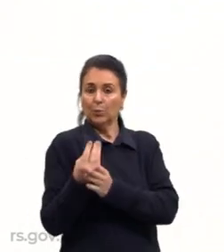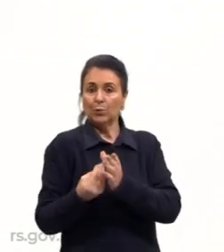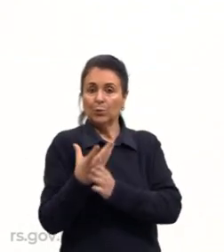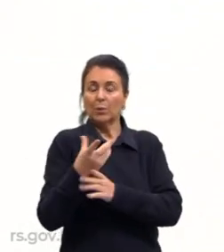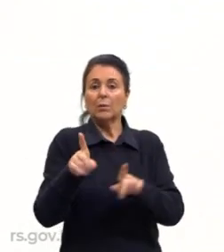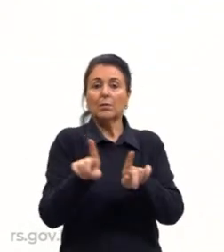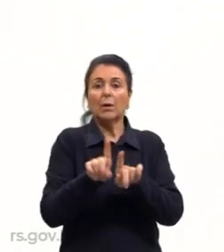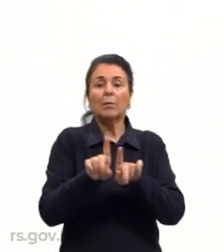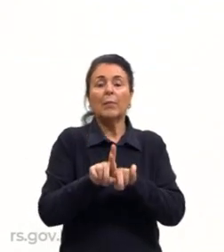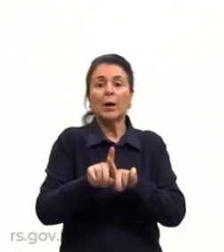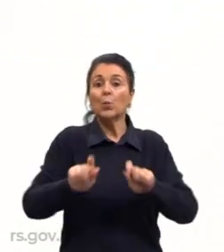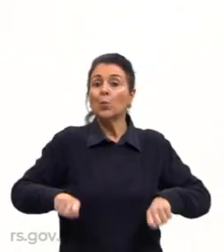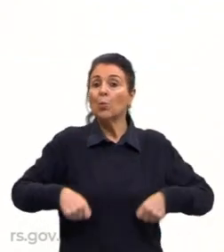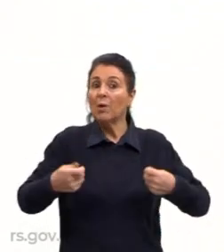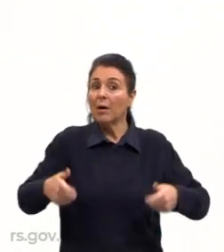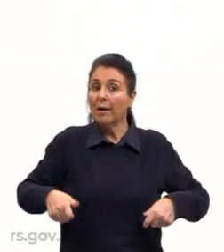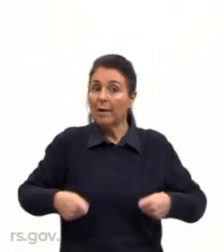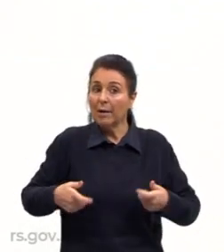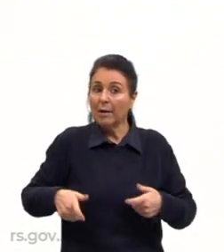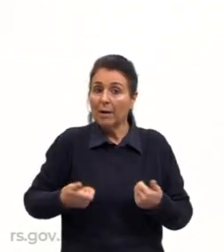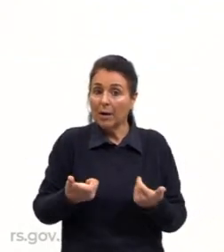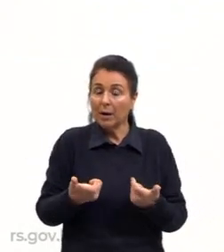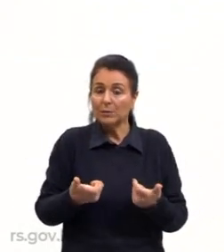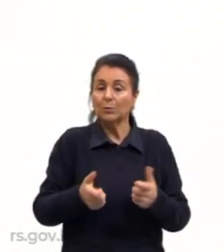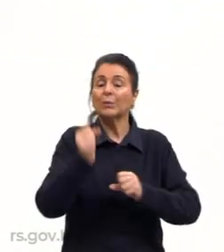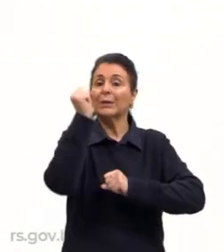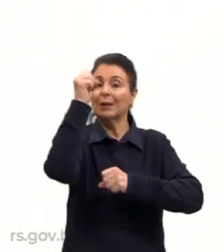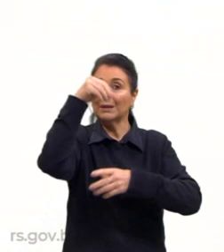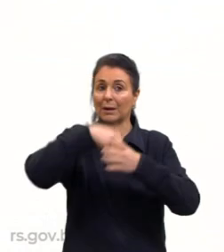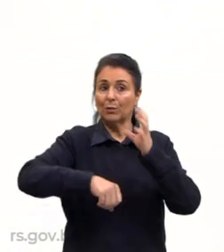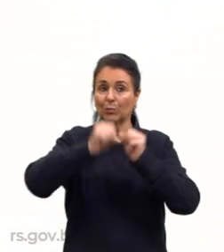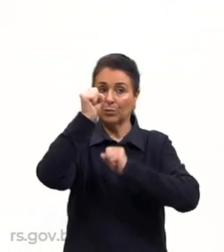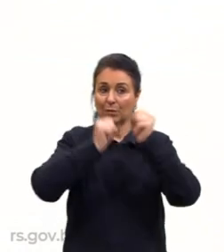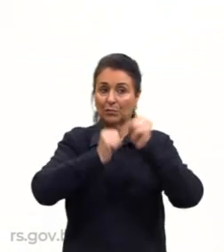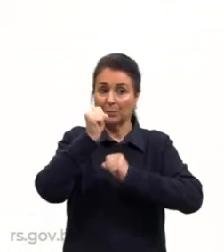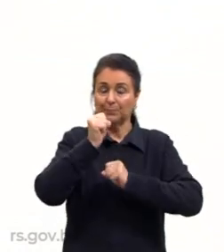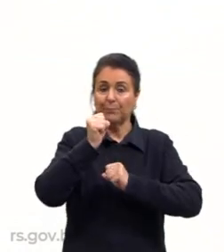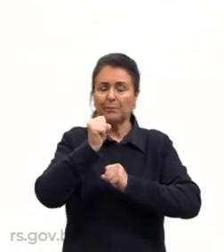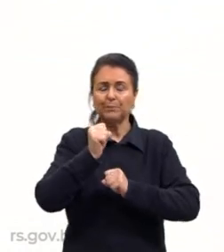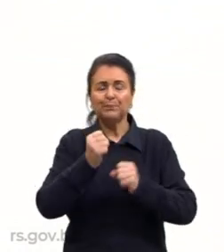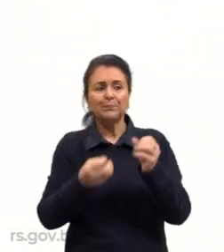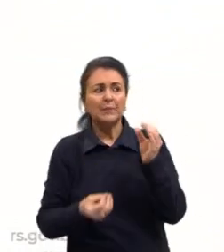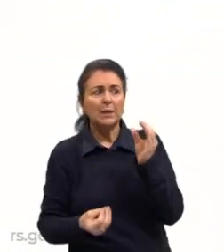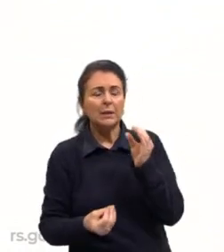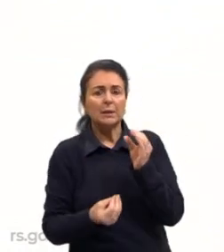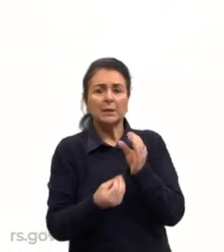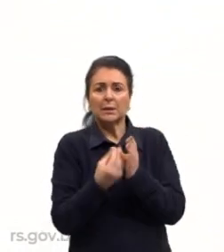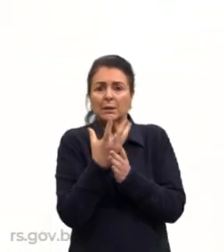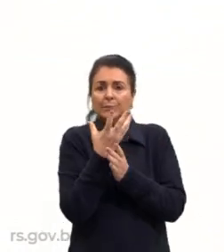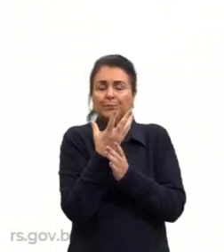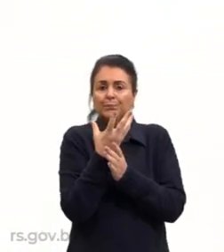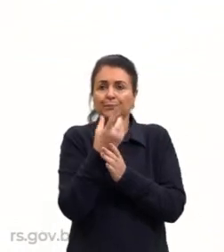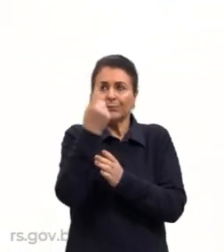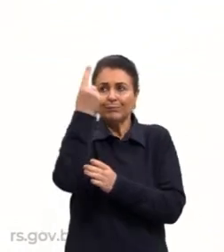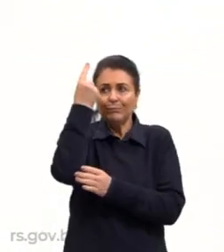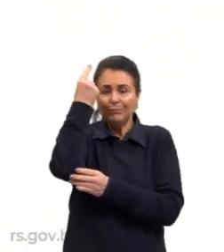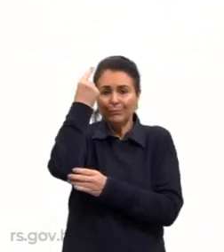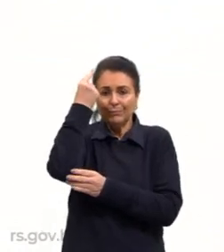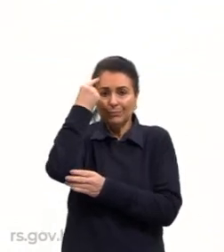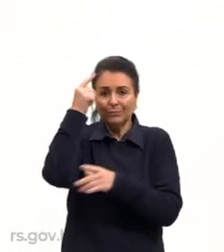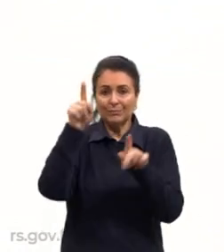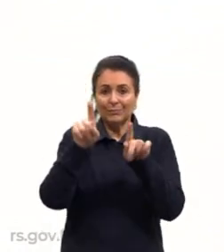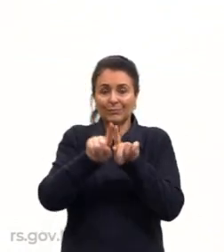custo dessa fábrica, tá? E aí nós inventamos, inventamos não, daí eles pensam a